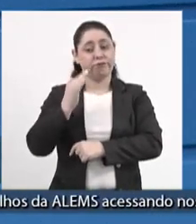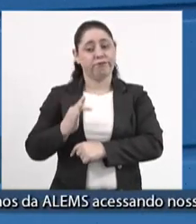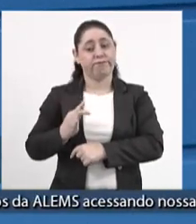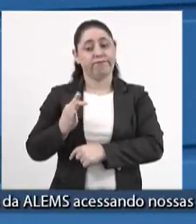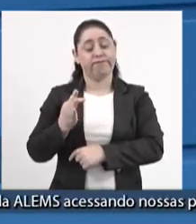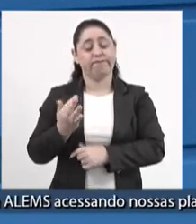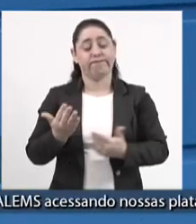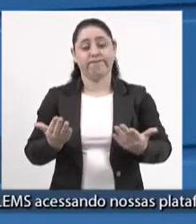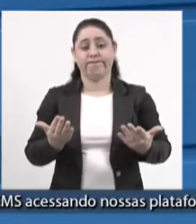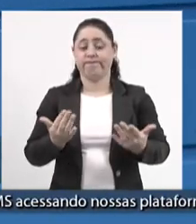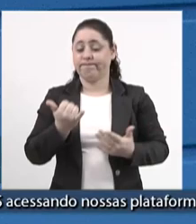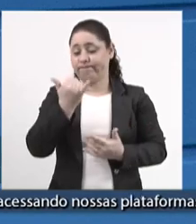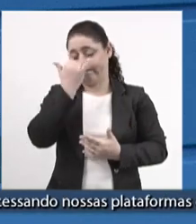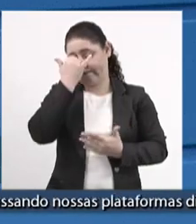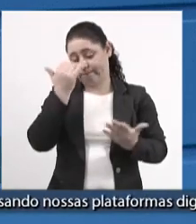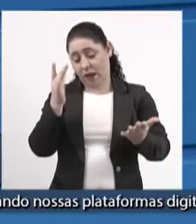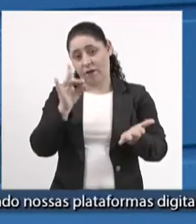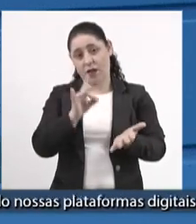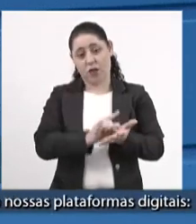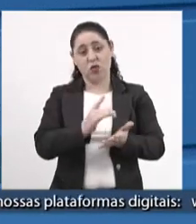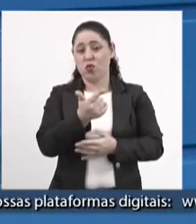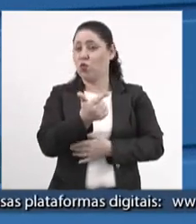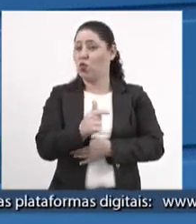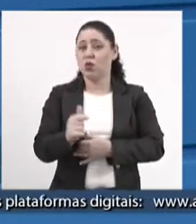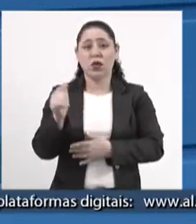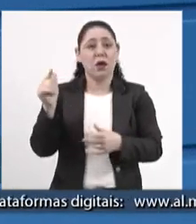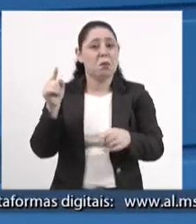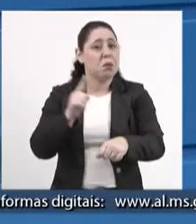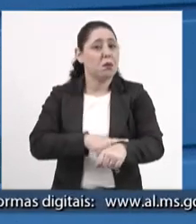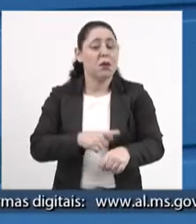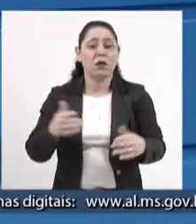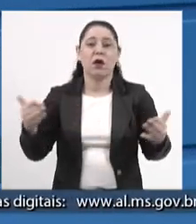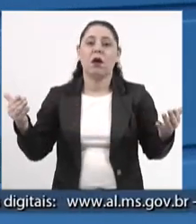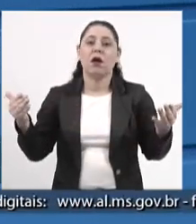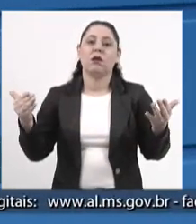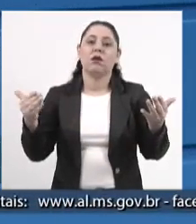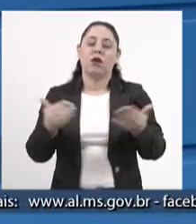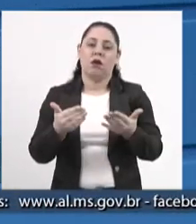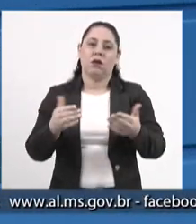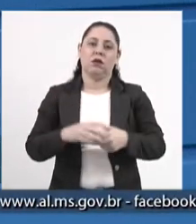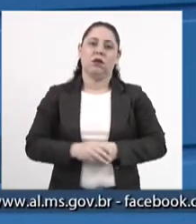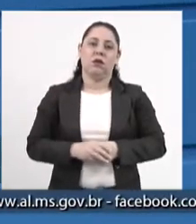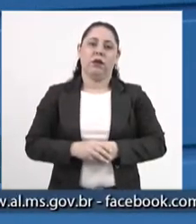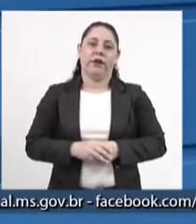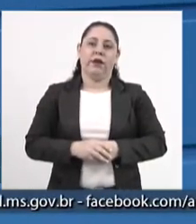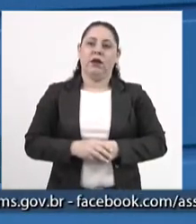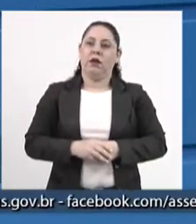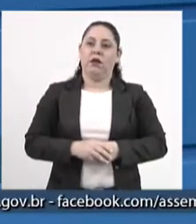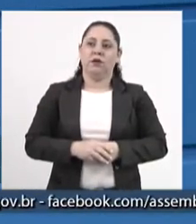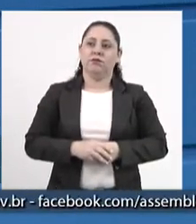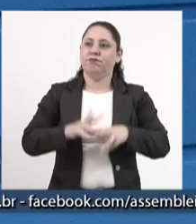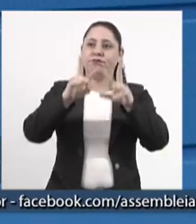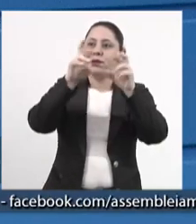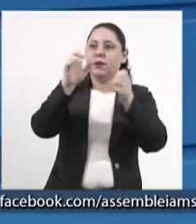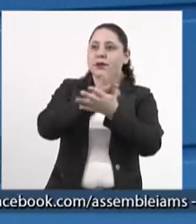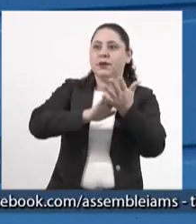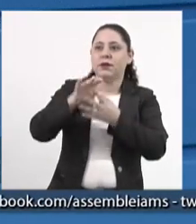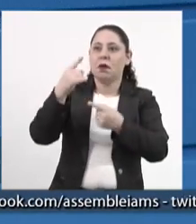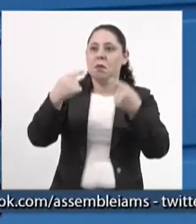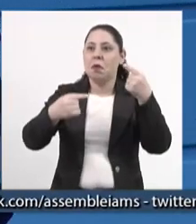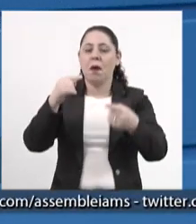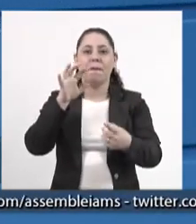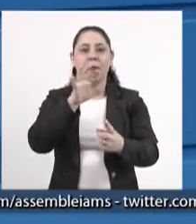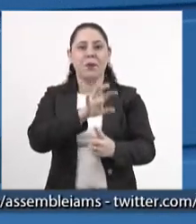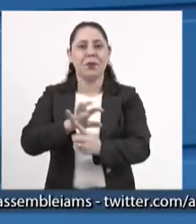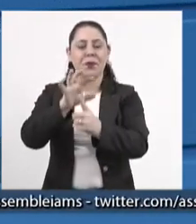Infelizmente, e essa é uma verdade, não tem nesse momento nenhum assunto que impacta mais o Mato Grosso